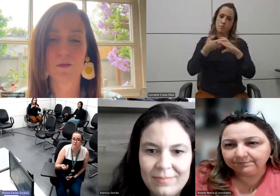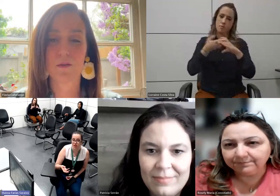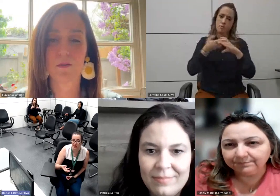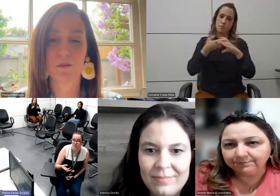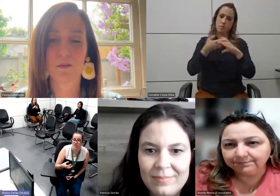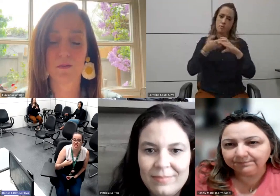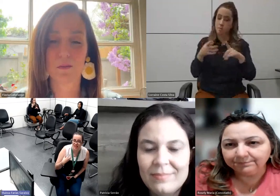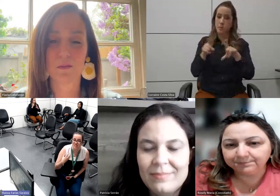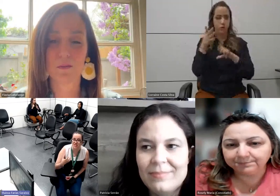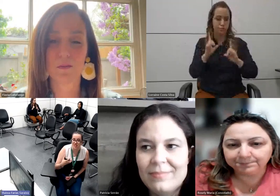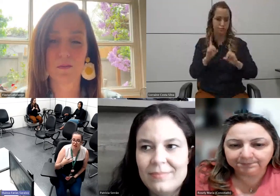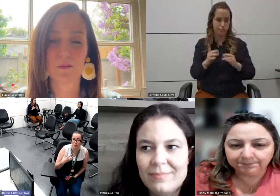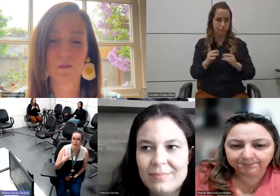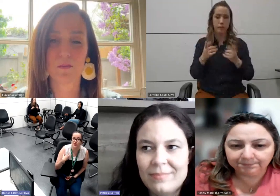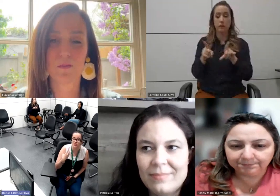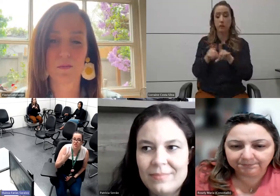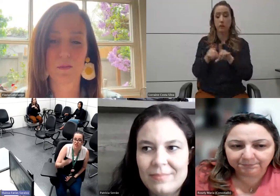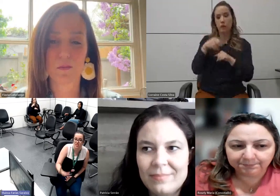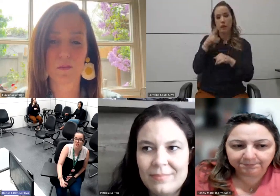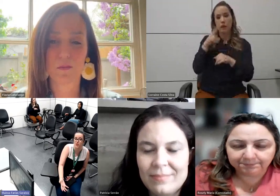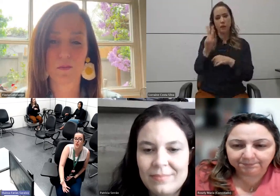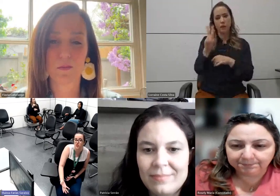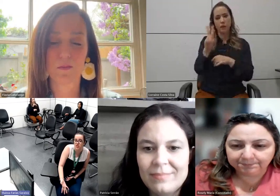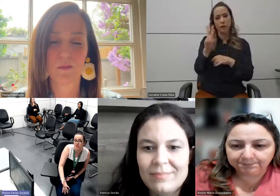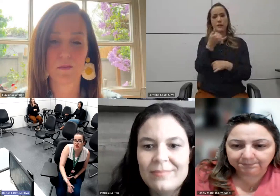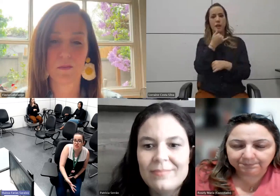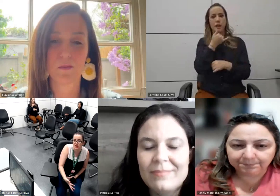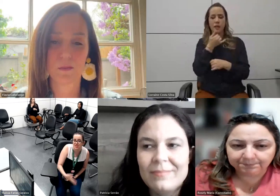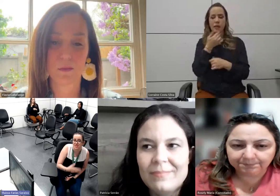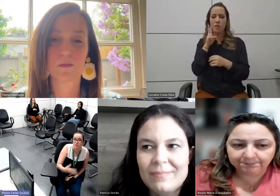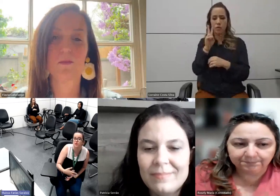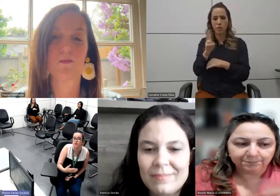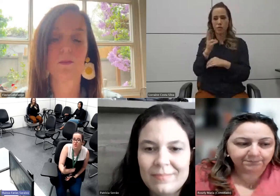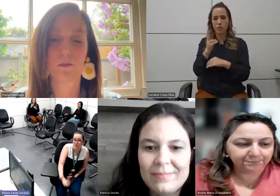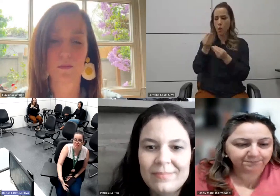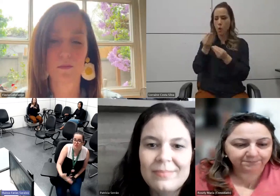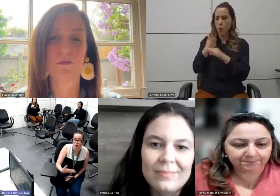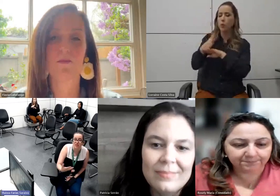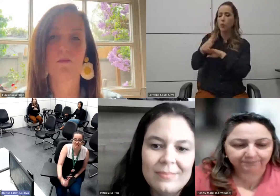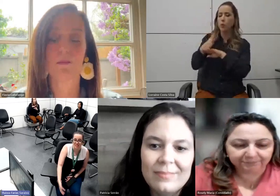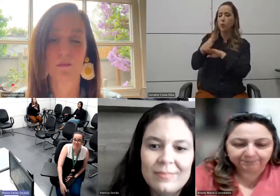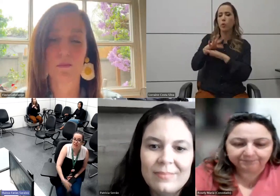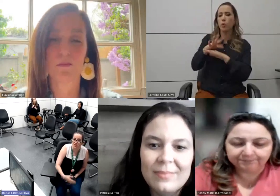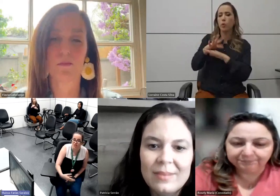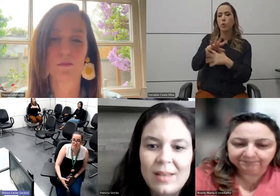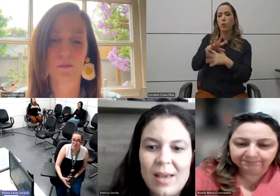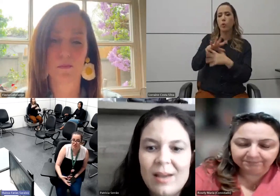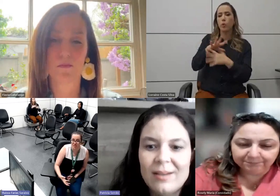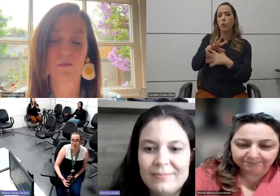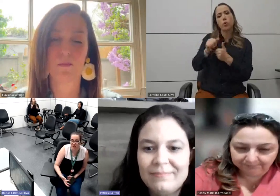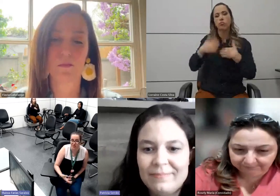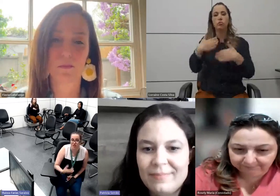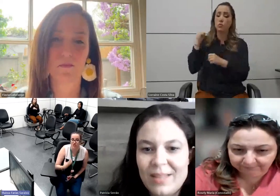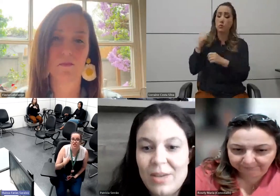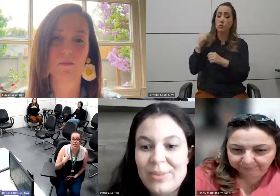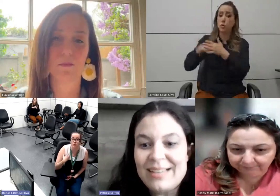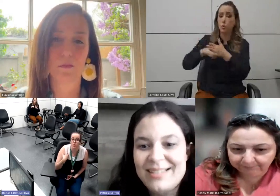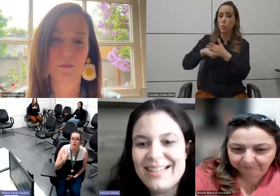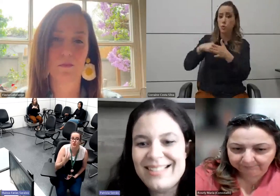ver que, infelizmente, ainda é assim que a maioria de nós entrou nesse mundo de mobilização, de atividade.